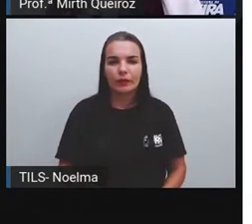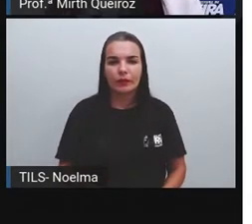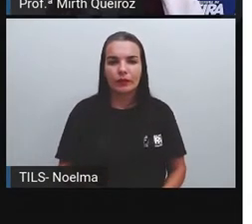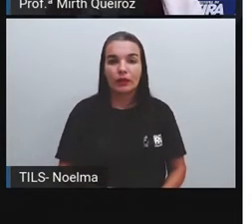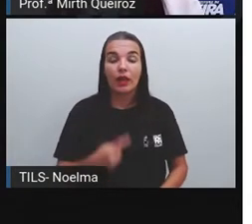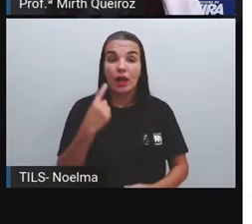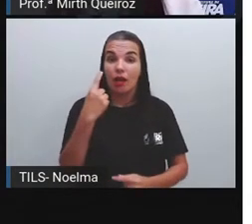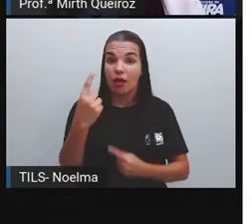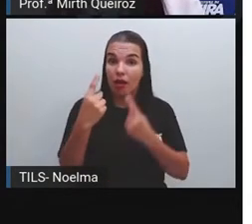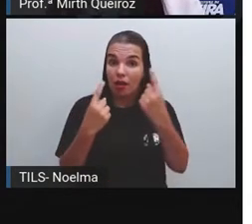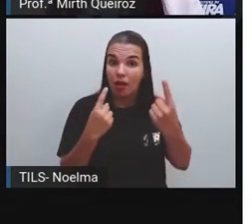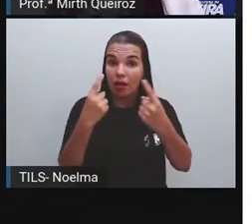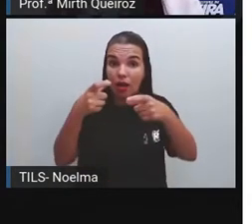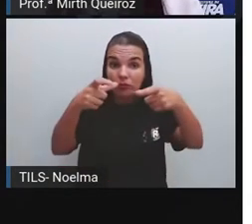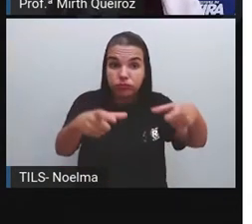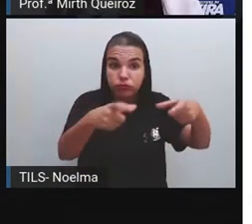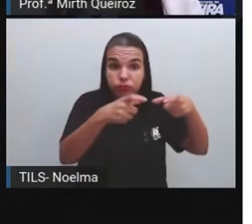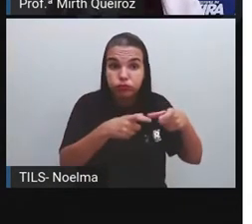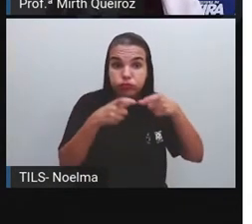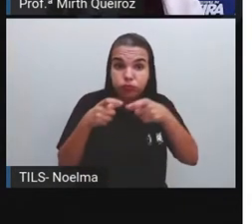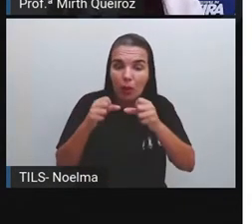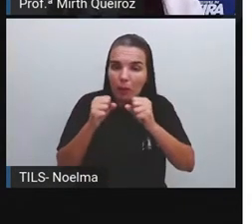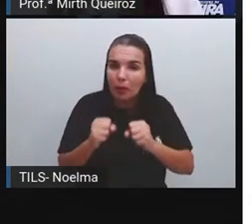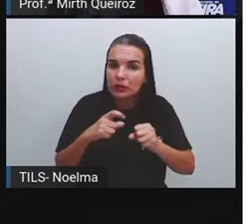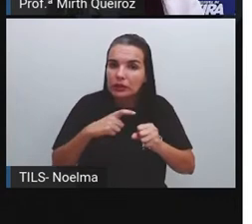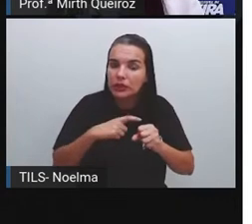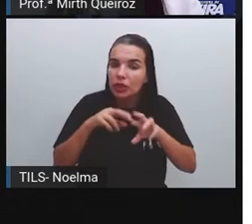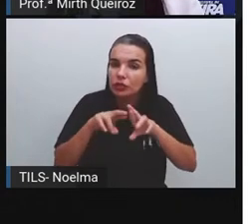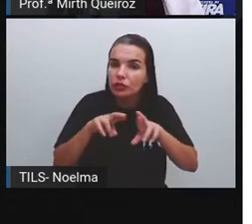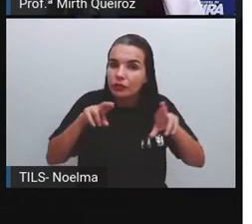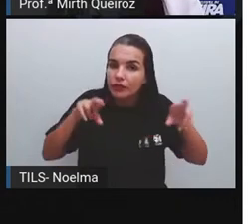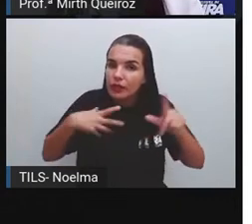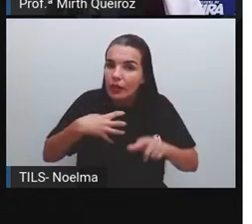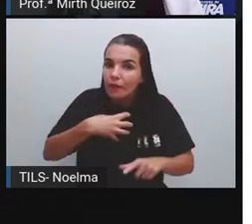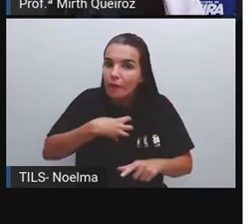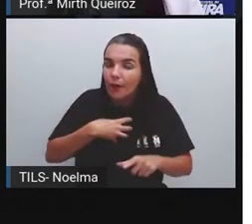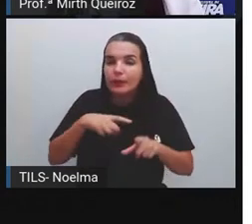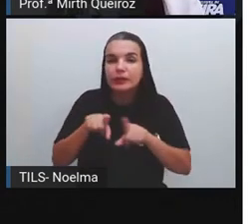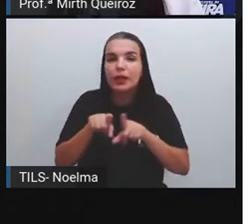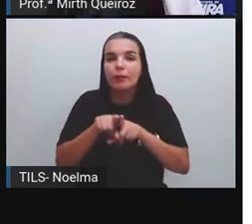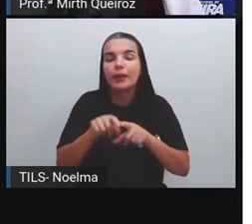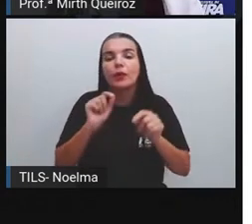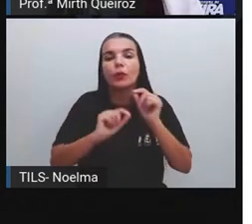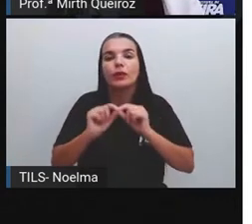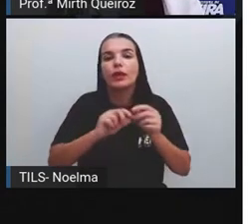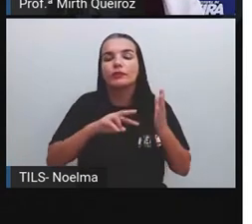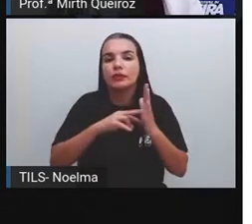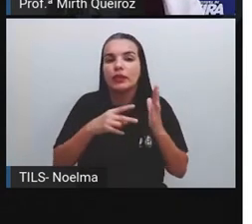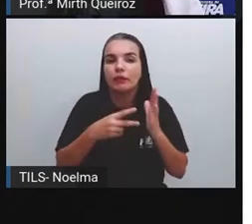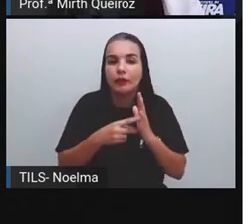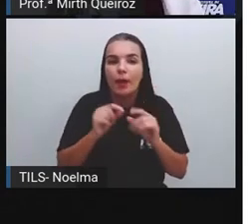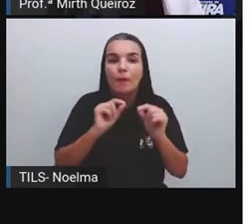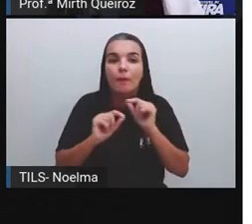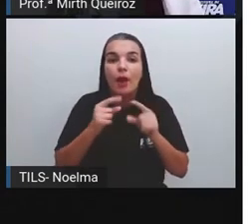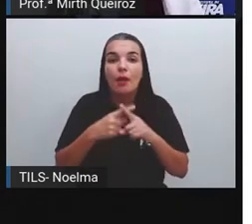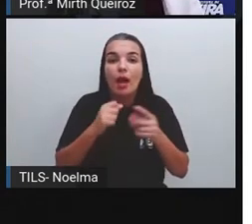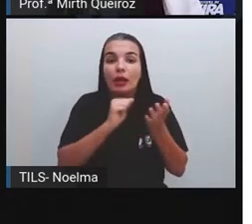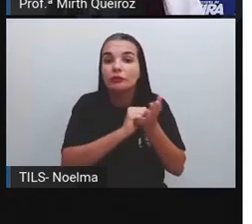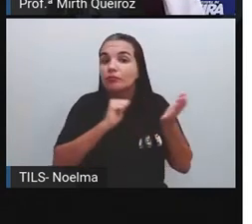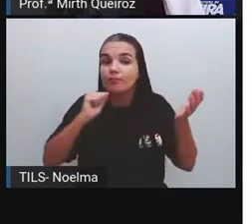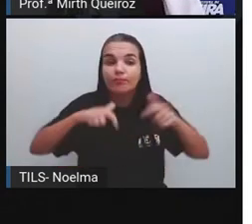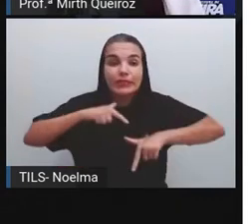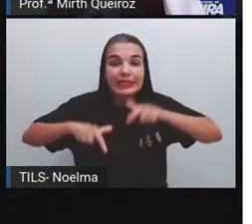Cada espaço pode ter diferentes formas ou funções, conforme a atividade principal que nele se